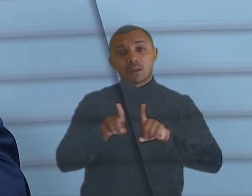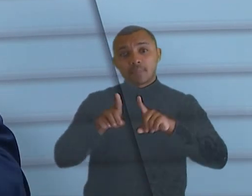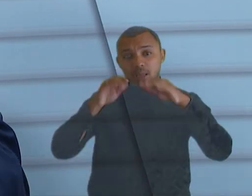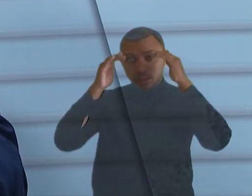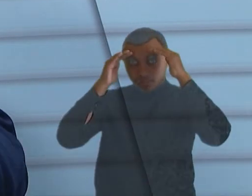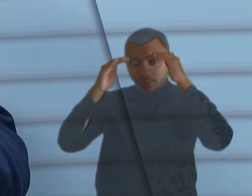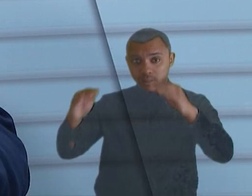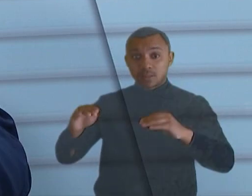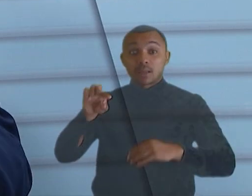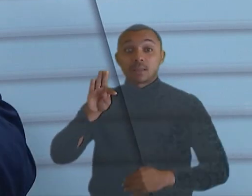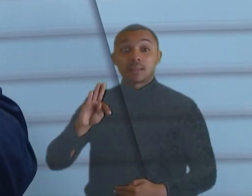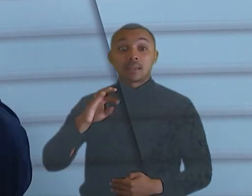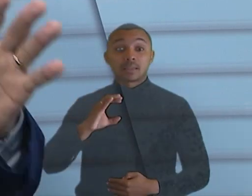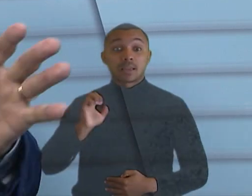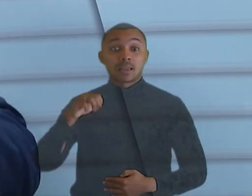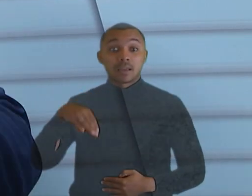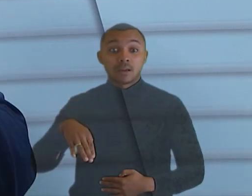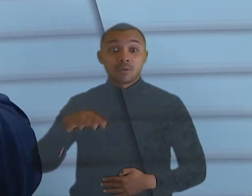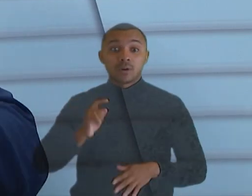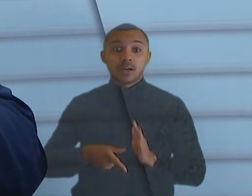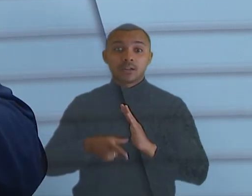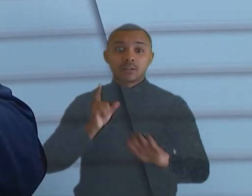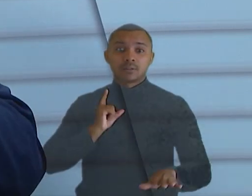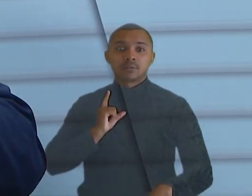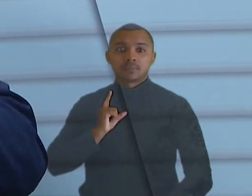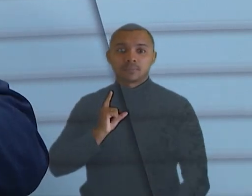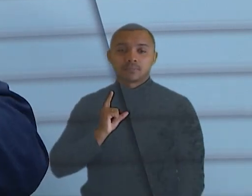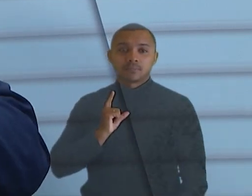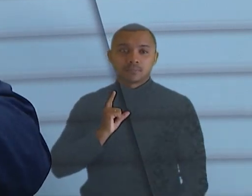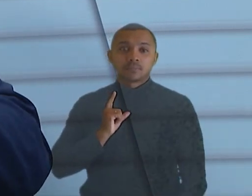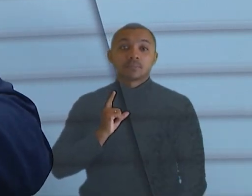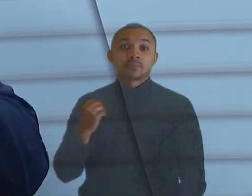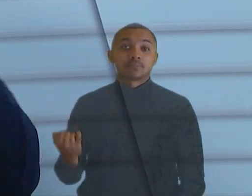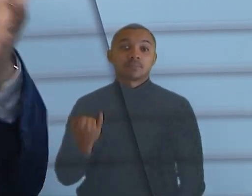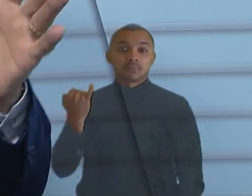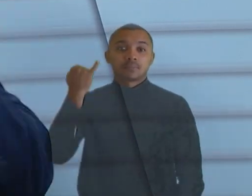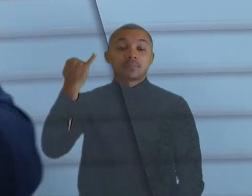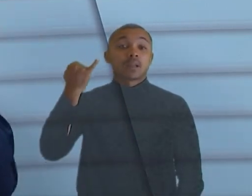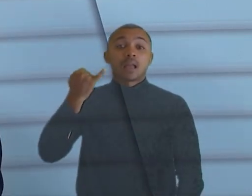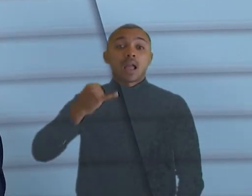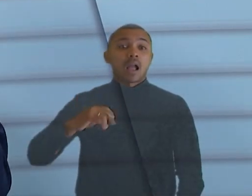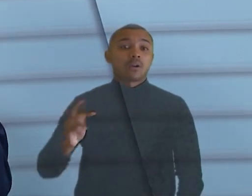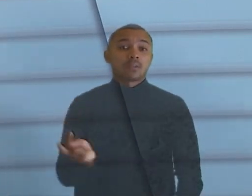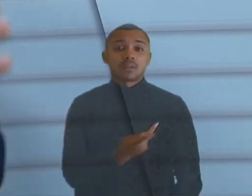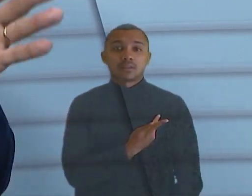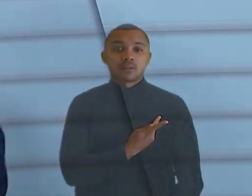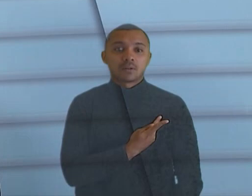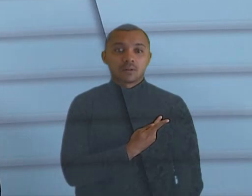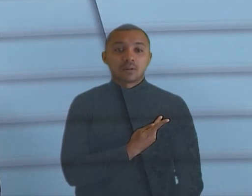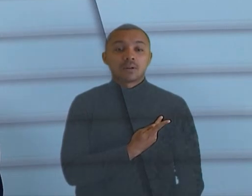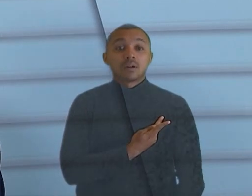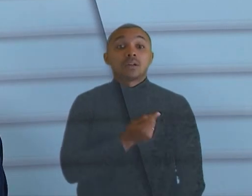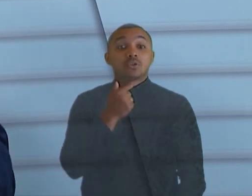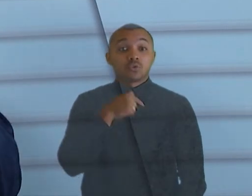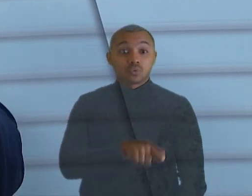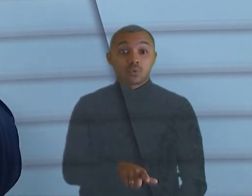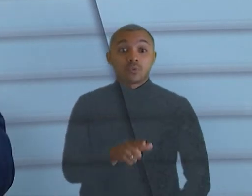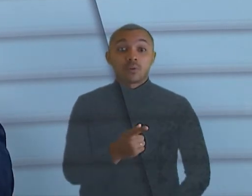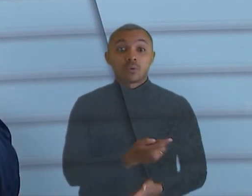TCM. Era algo que, na época, enfim, que aconteceu, que extrapola a vontade dos conselheiros. Mais uma vez que aconteceu,